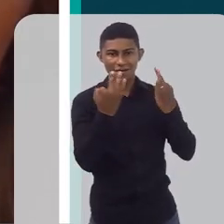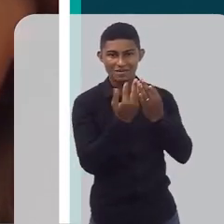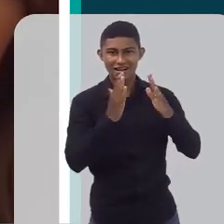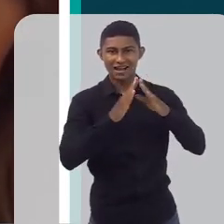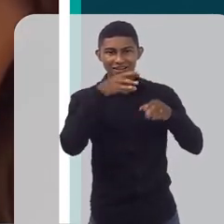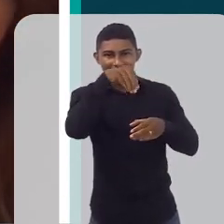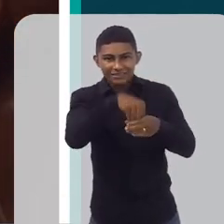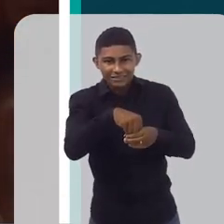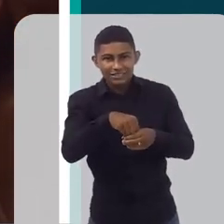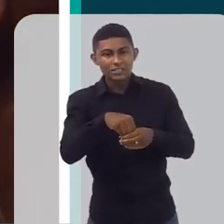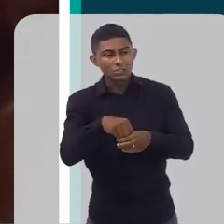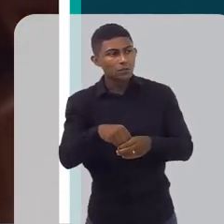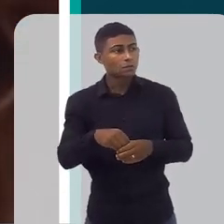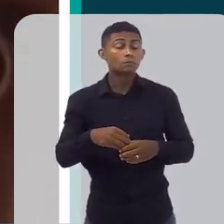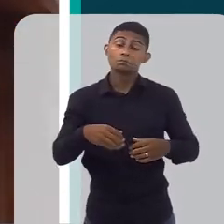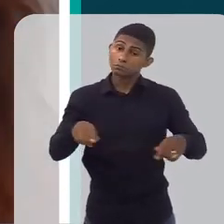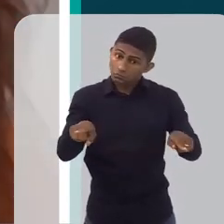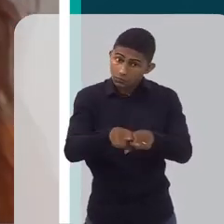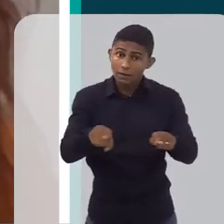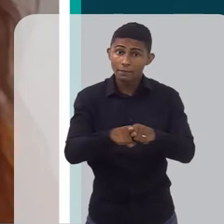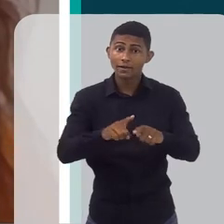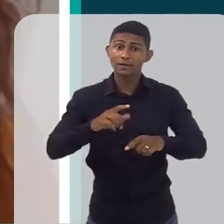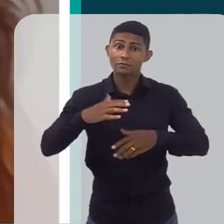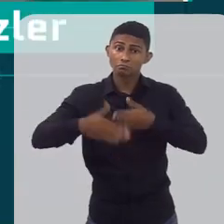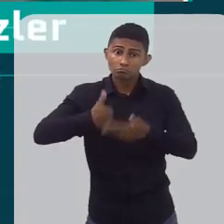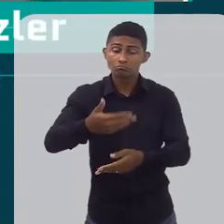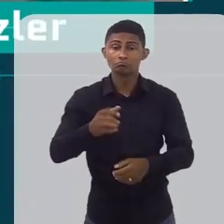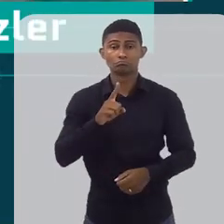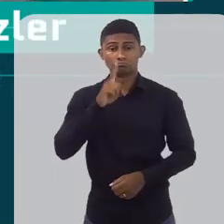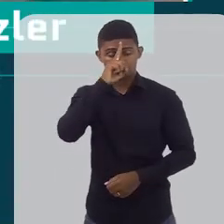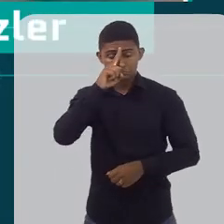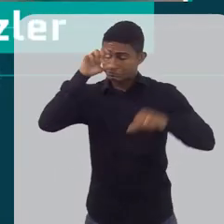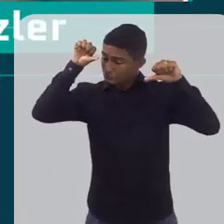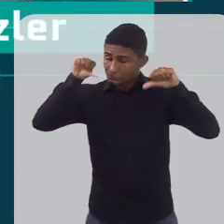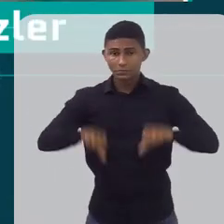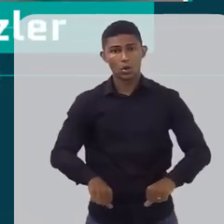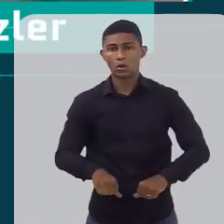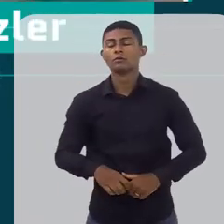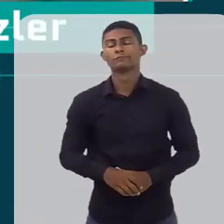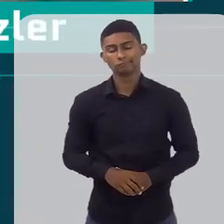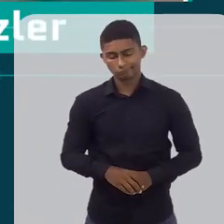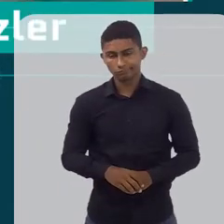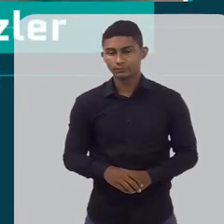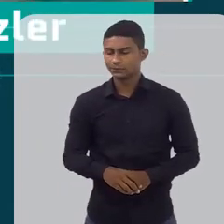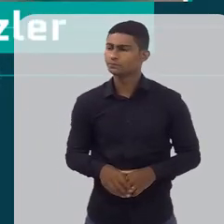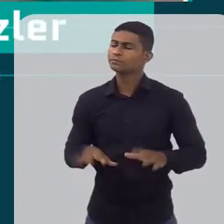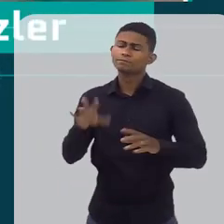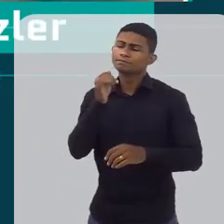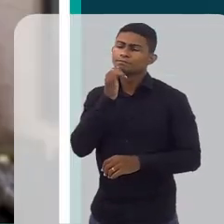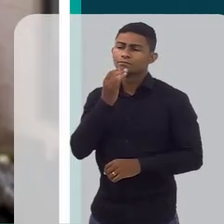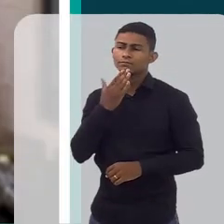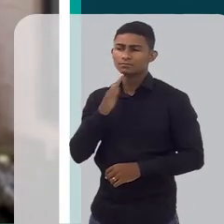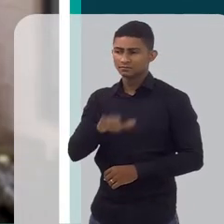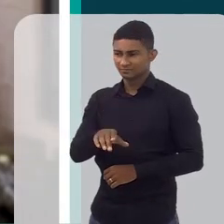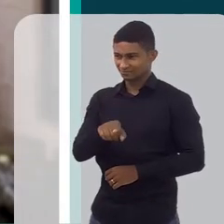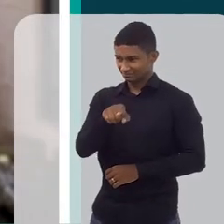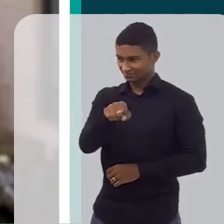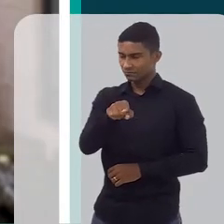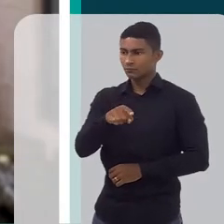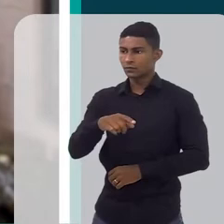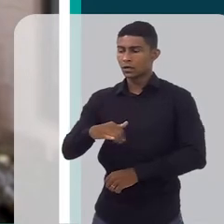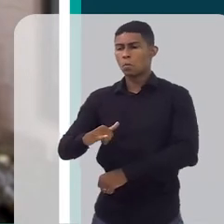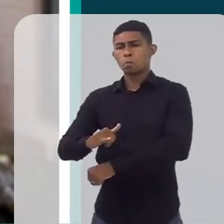vai, com certeza, piorar ainda mais esse risco da obesidade. Agora, uma criança, ela pode ser